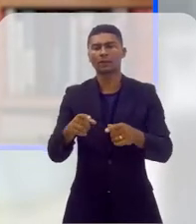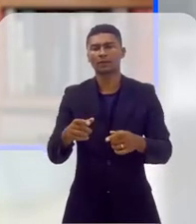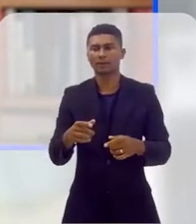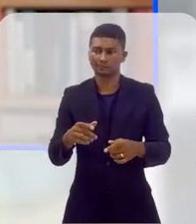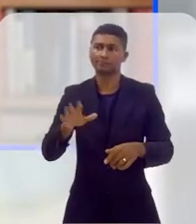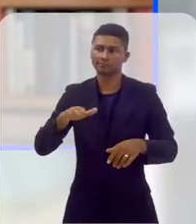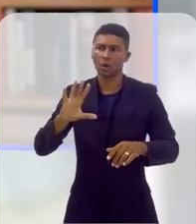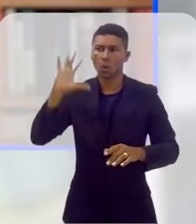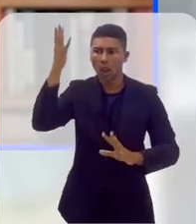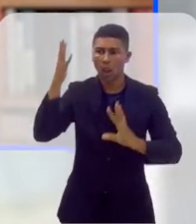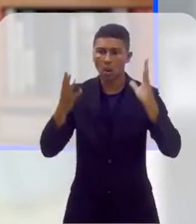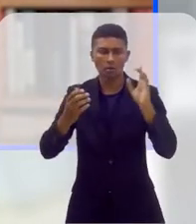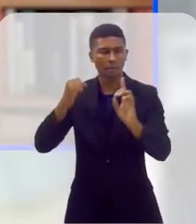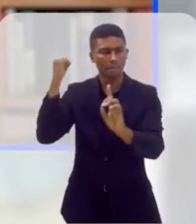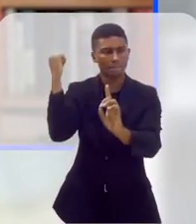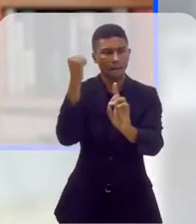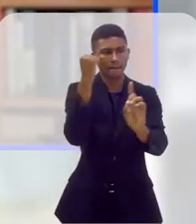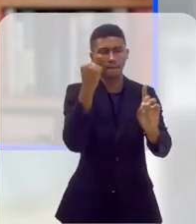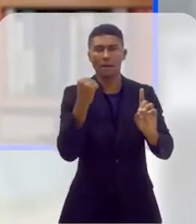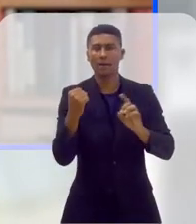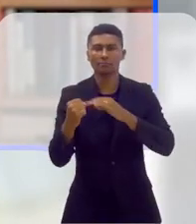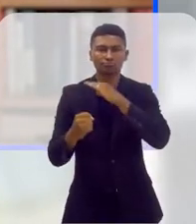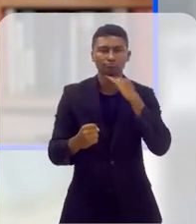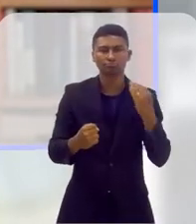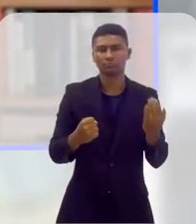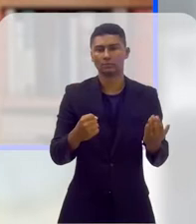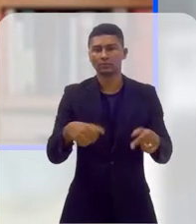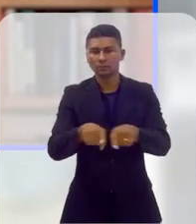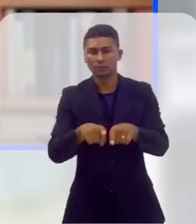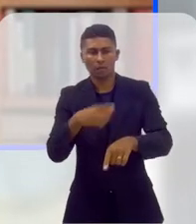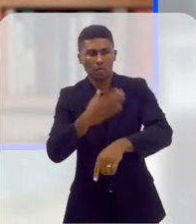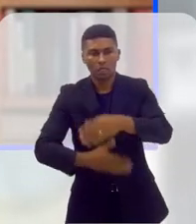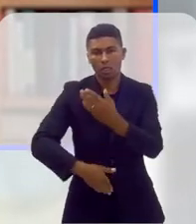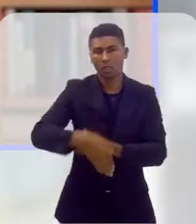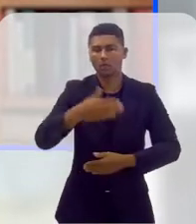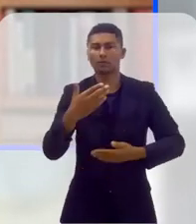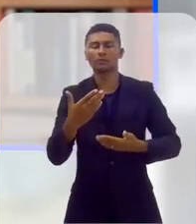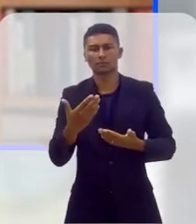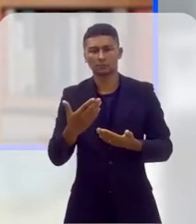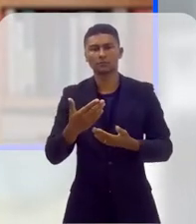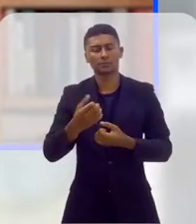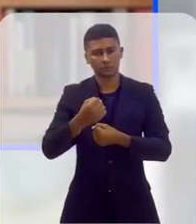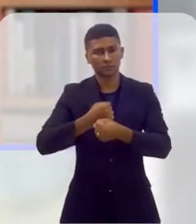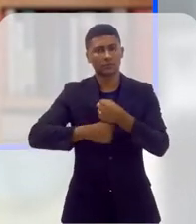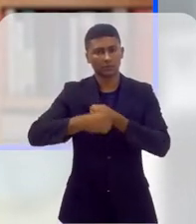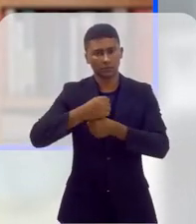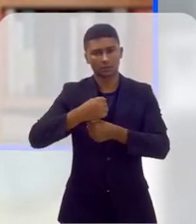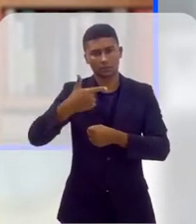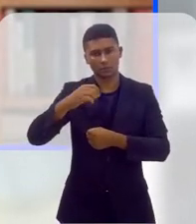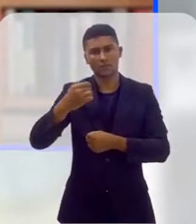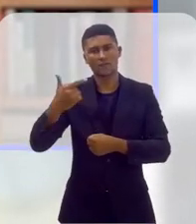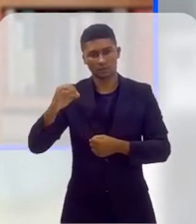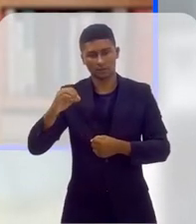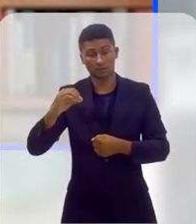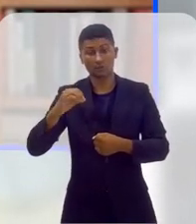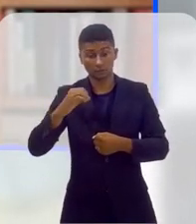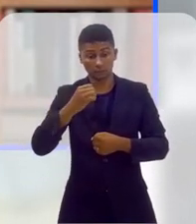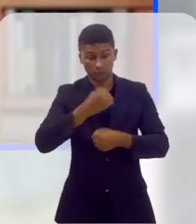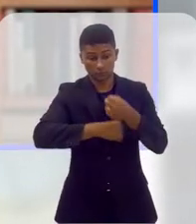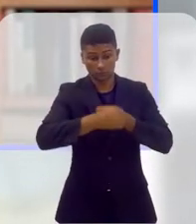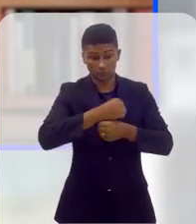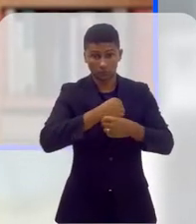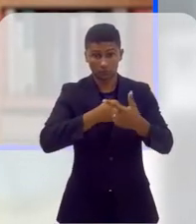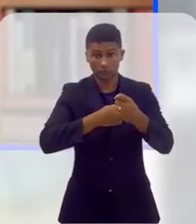e lesões corporais cresceram em 2021 em relação a 2020, né? Aí a gente falando dessa população